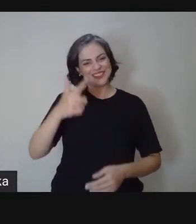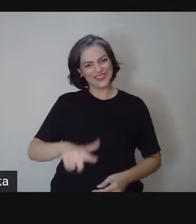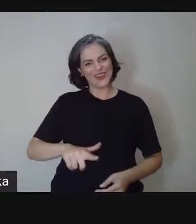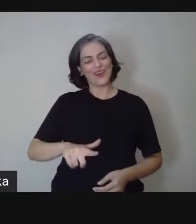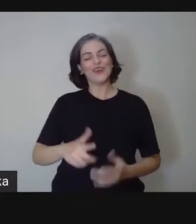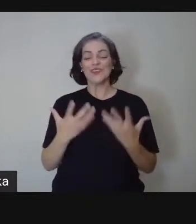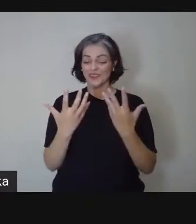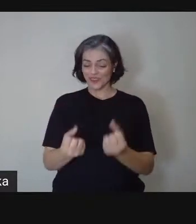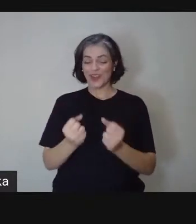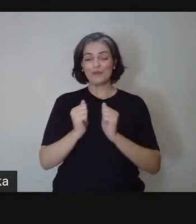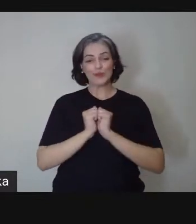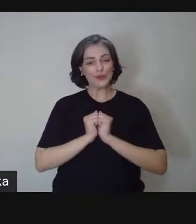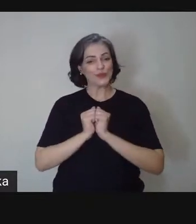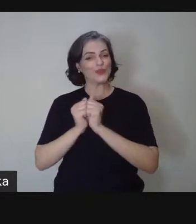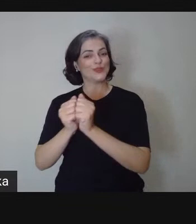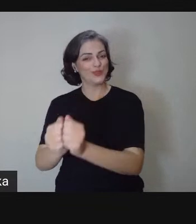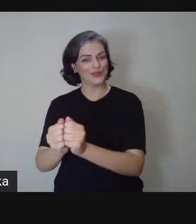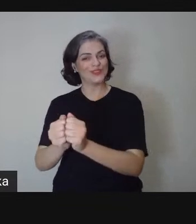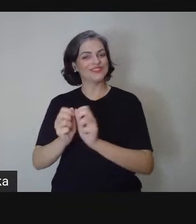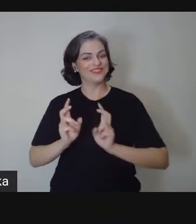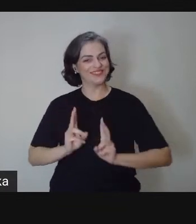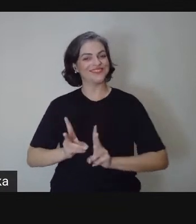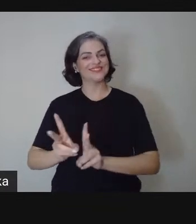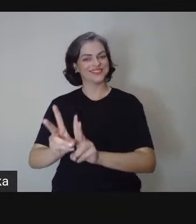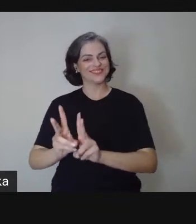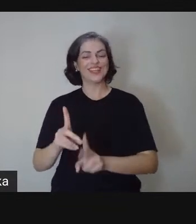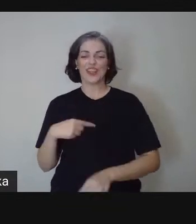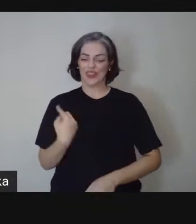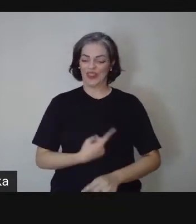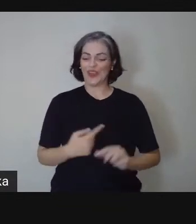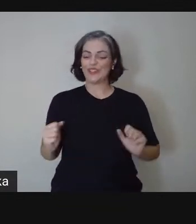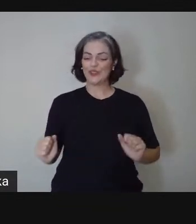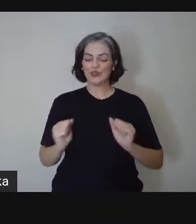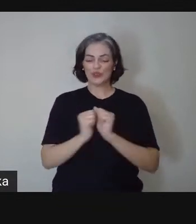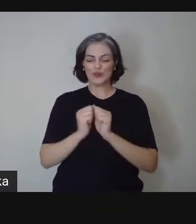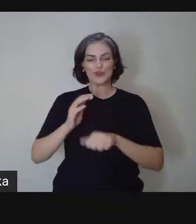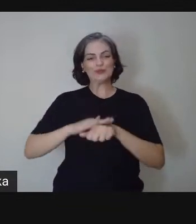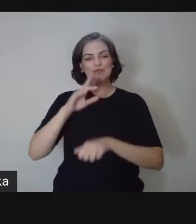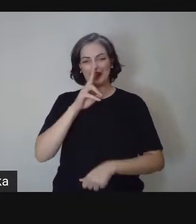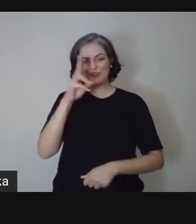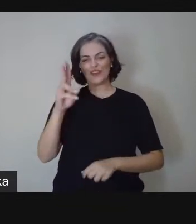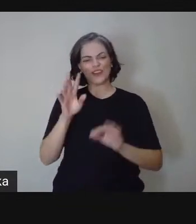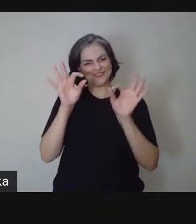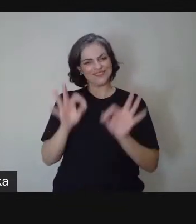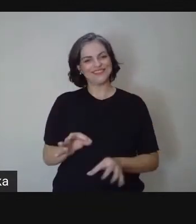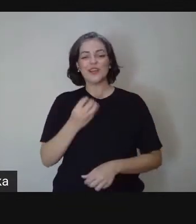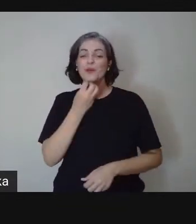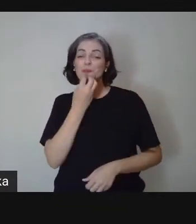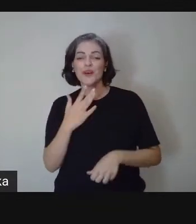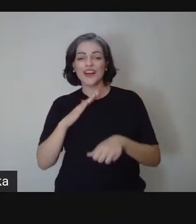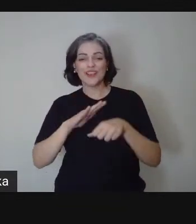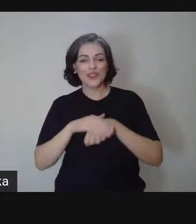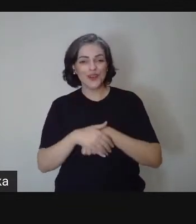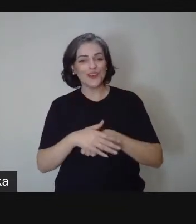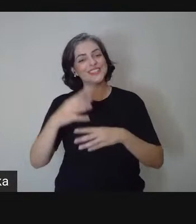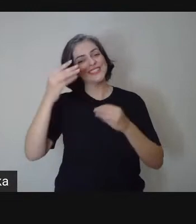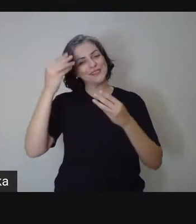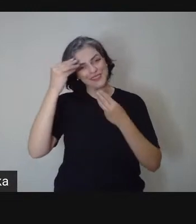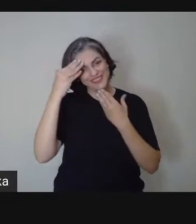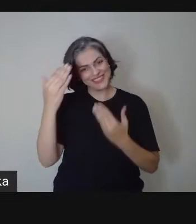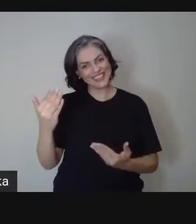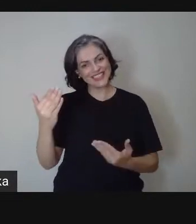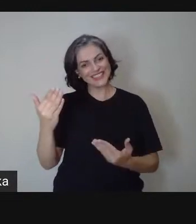sigamos juntos porque juntos nós, com certeza, somos mais fortes. Boa noite a todos e muito obrigada.